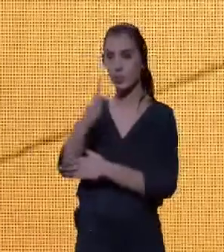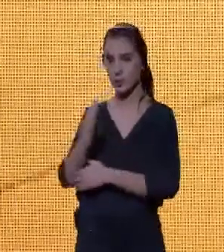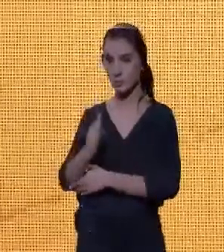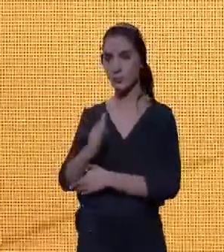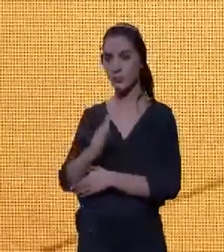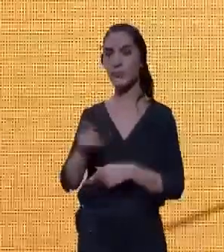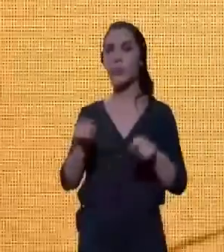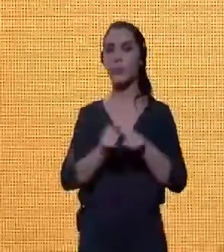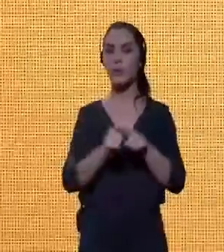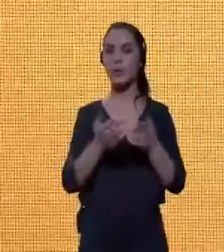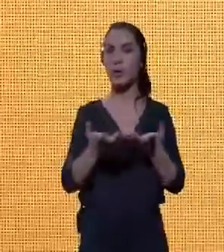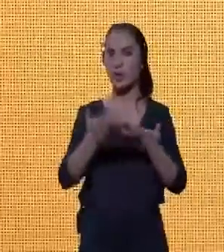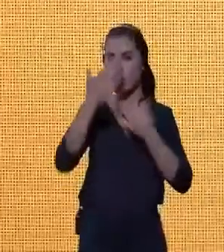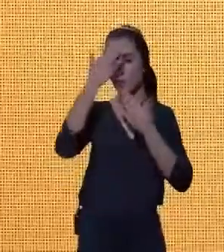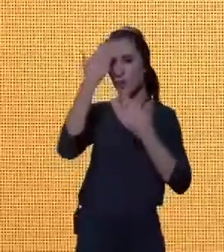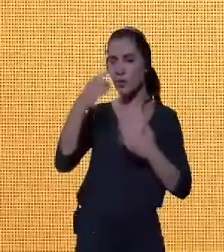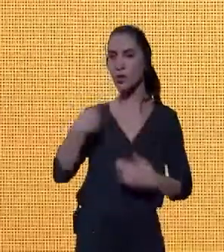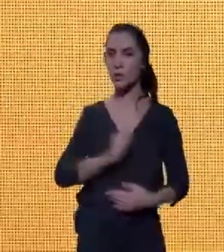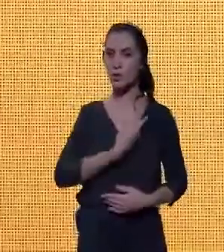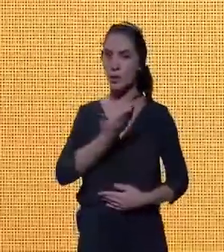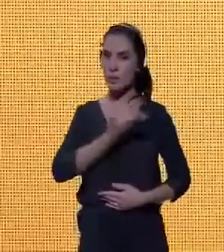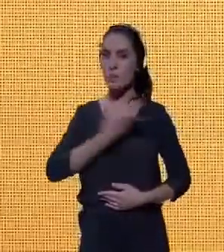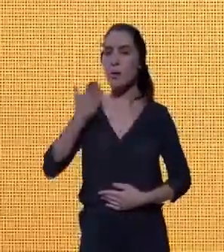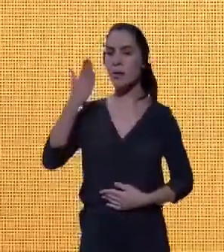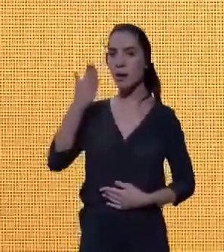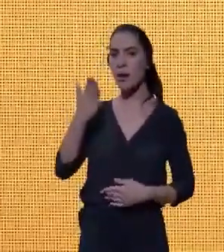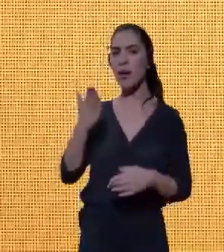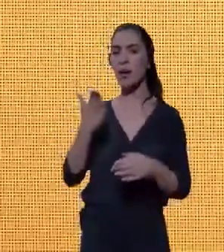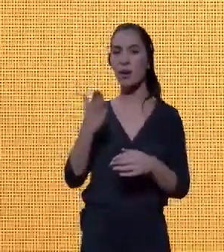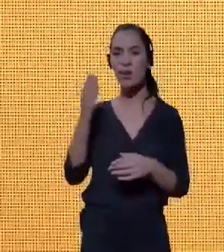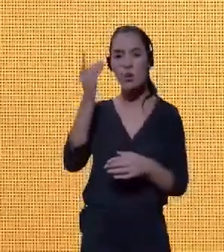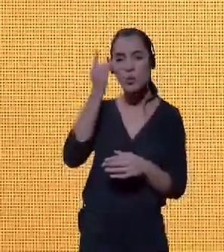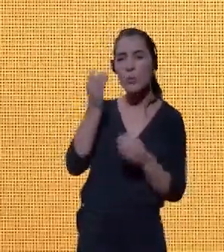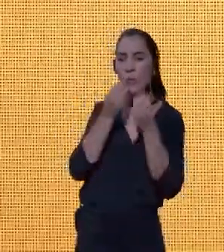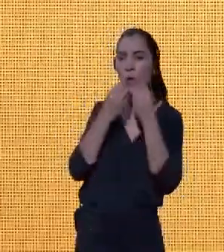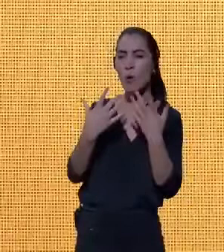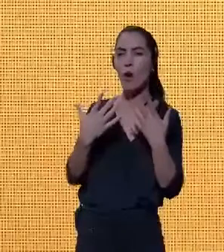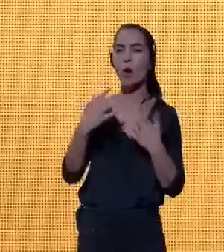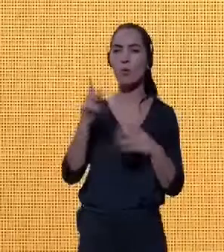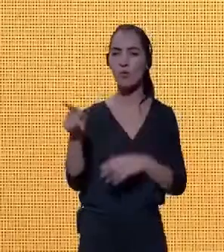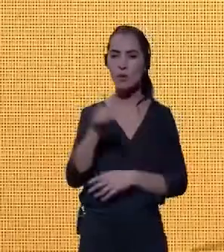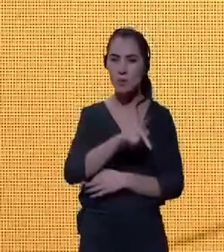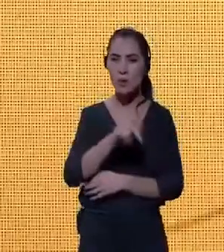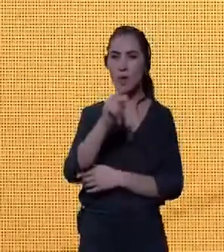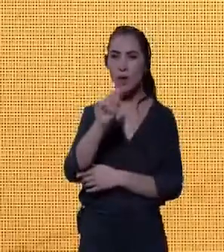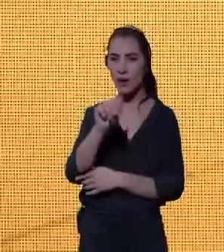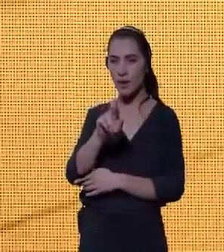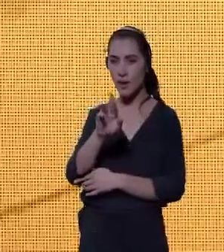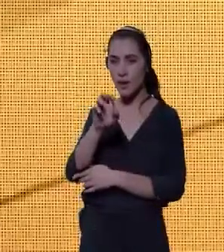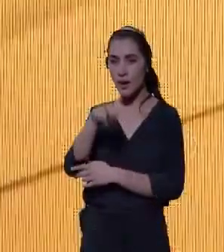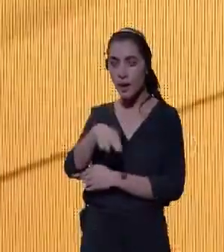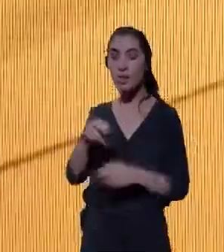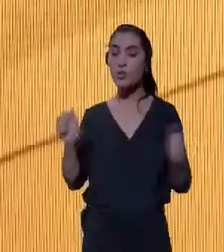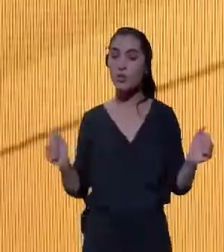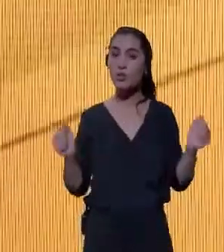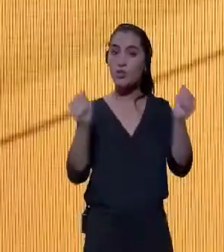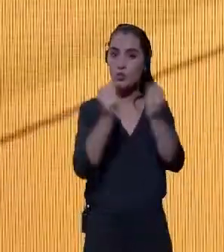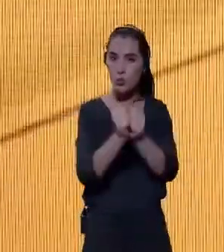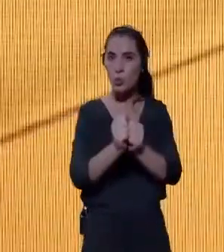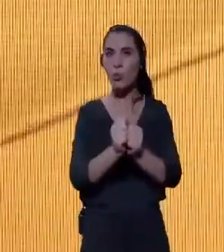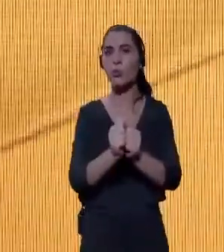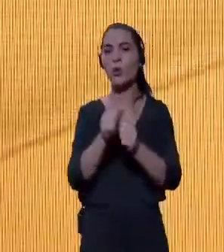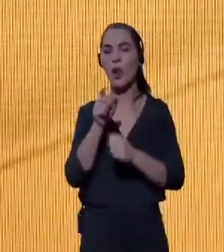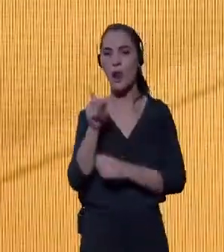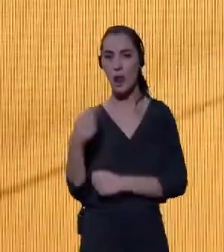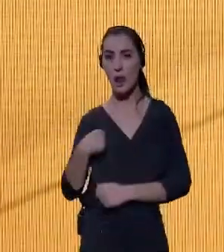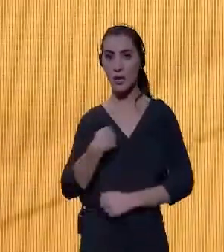a nossa amiga e talentosa professora Karen Vazquez, que está aí participando, a partir da China, onde